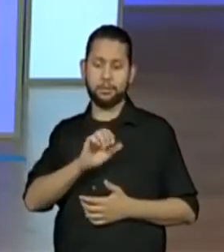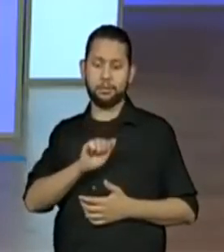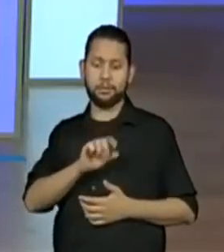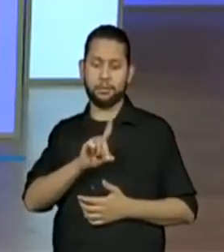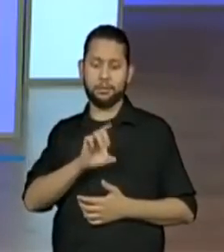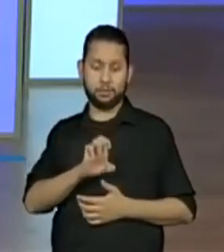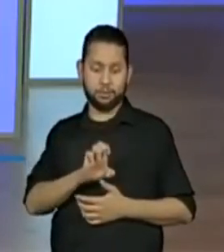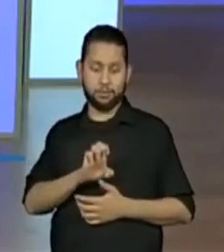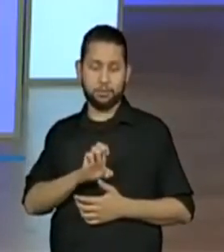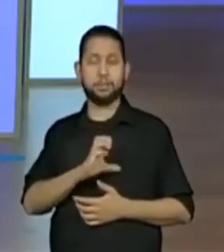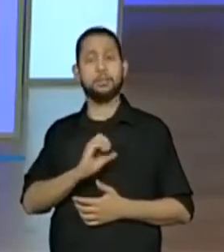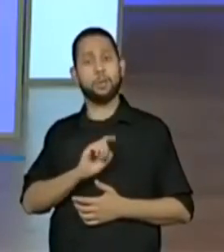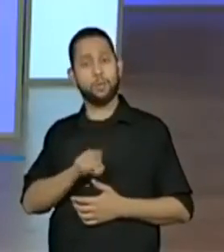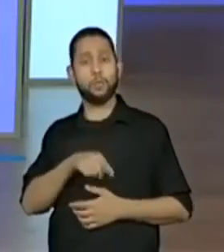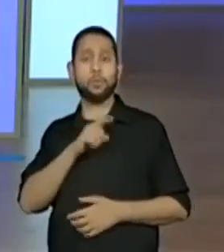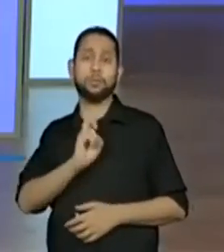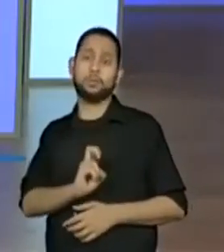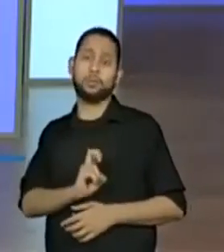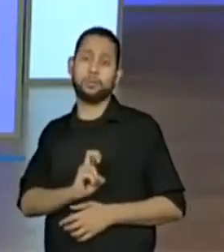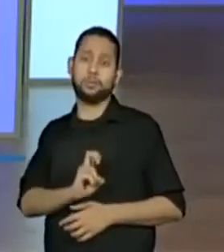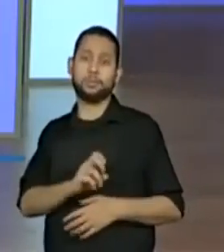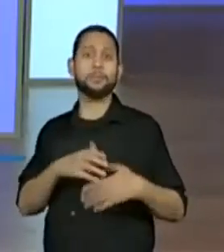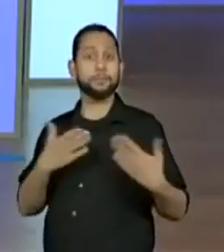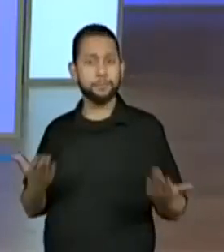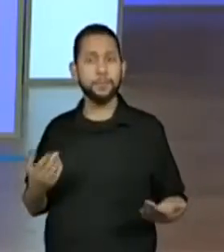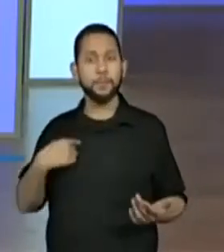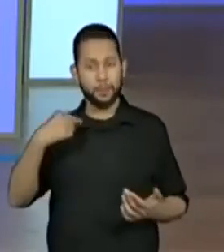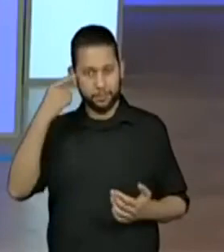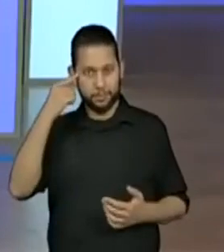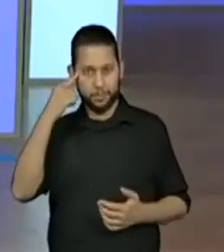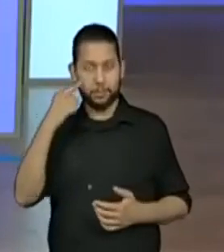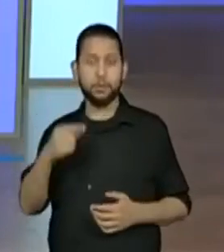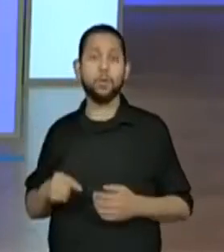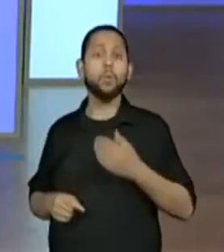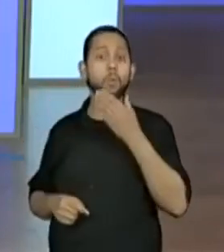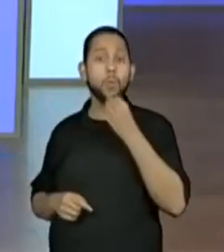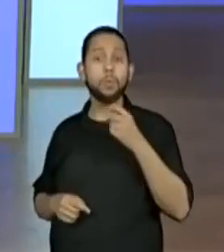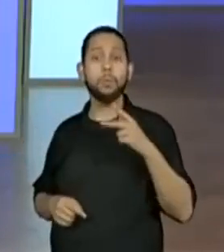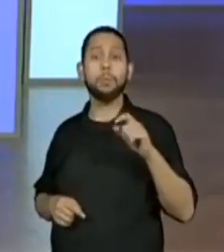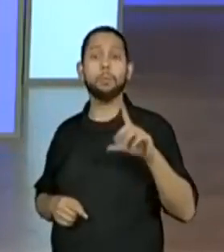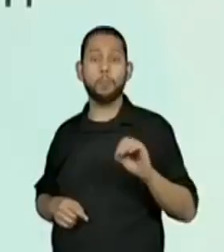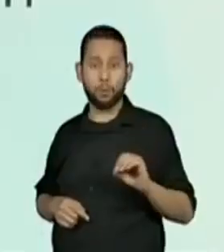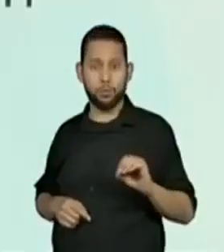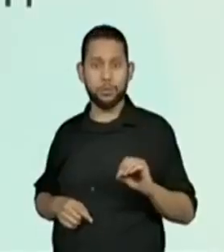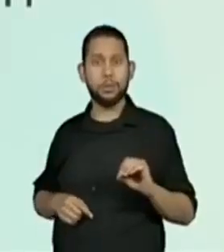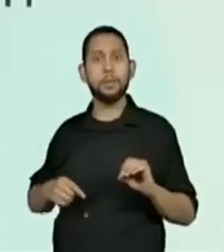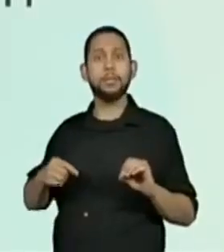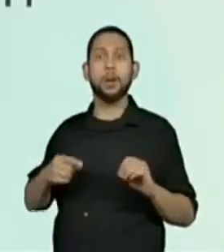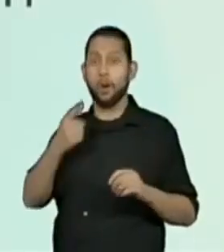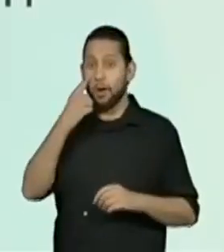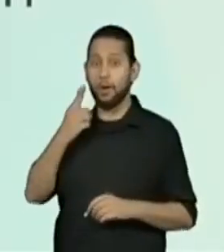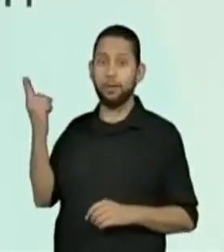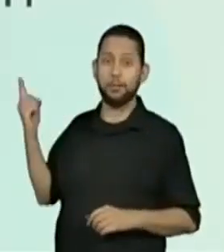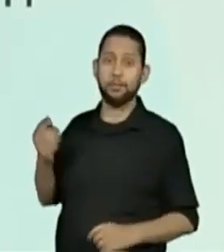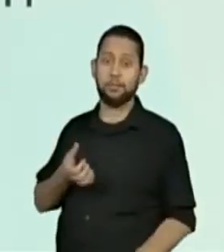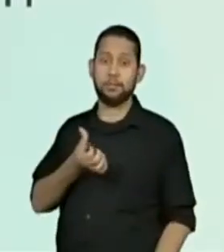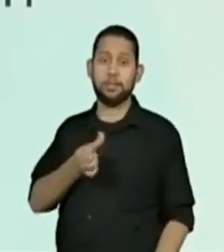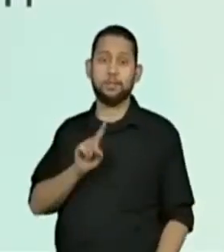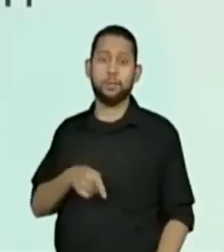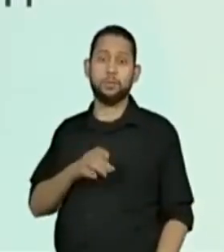Muito obrigado. Podemos pensar, então, que, segundo o Paulo, 6,05 centímetros